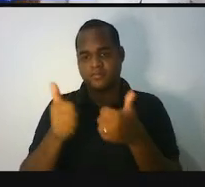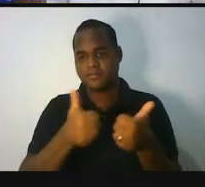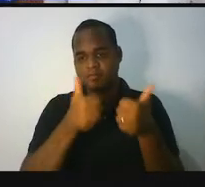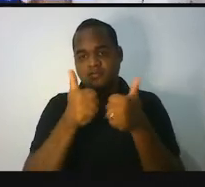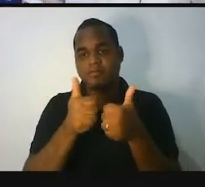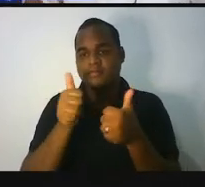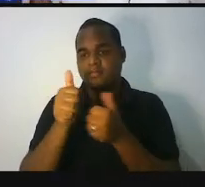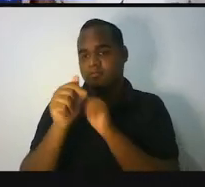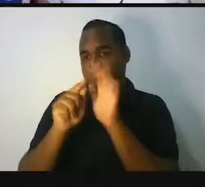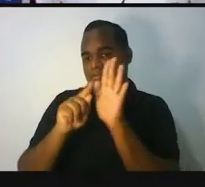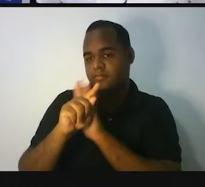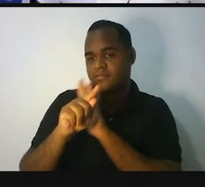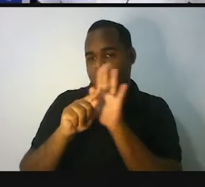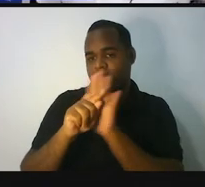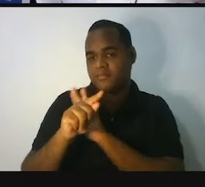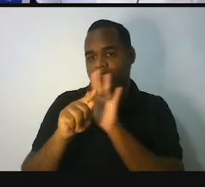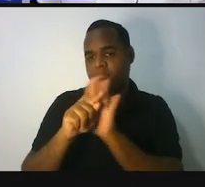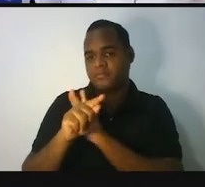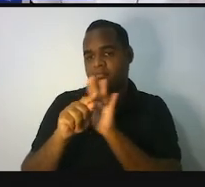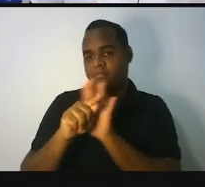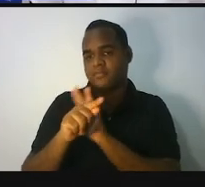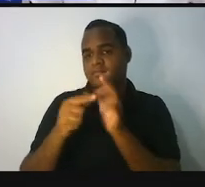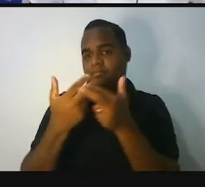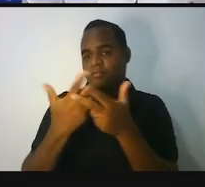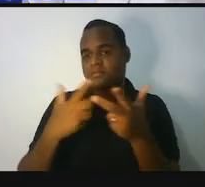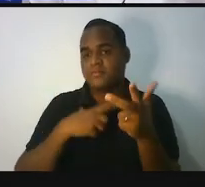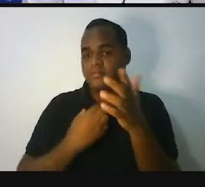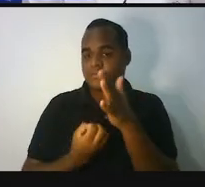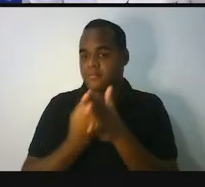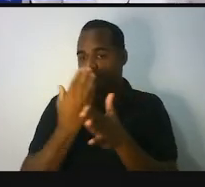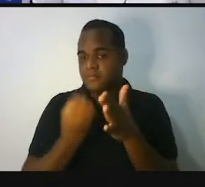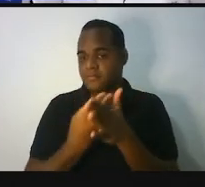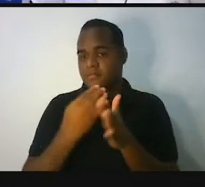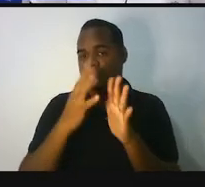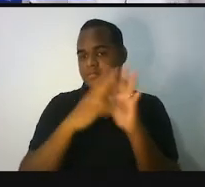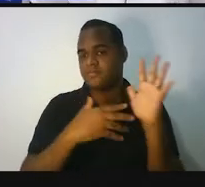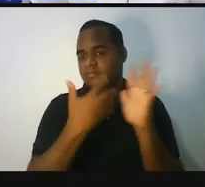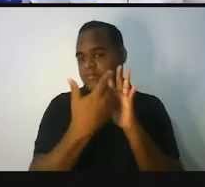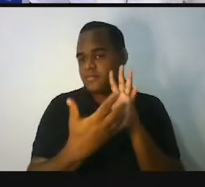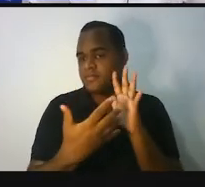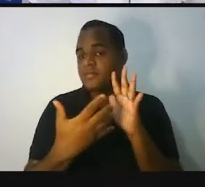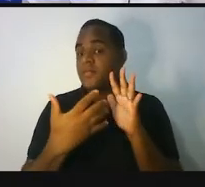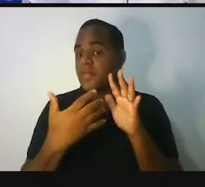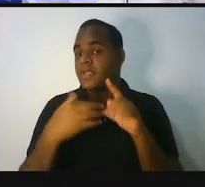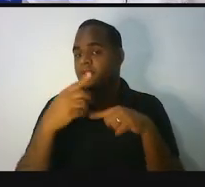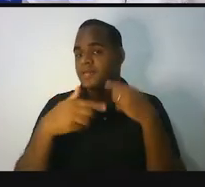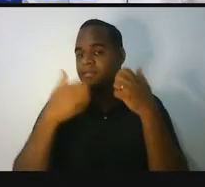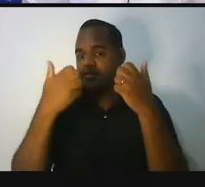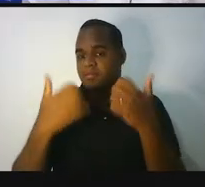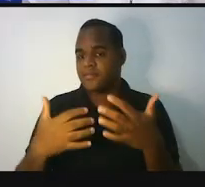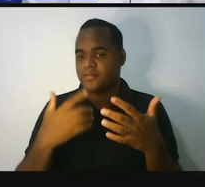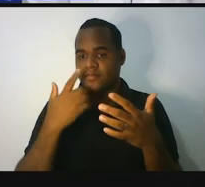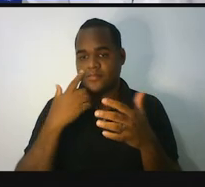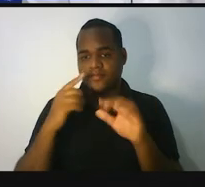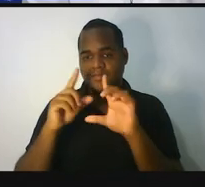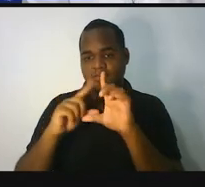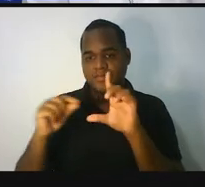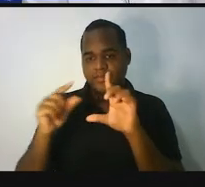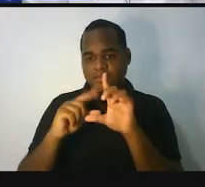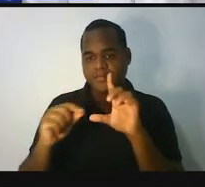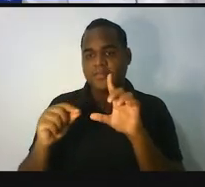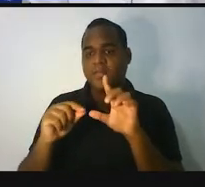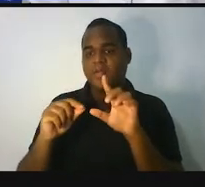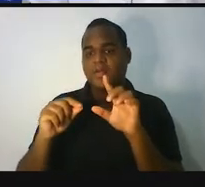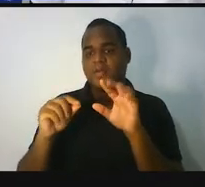aquelas perguntas que aparecem na tabela, eu vou deixar aí, nós vamos deixar aí no link da descrição da